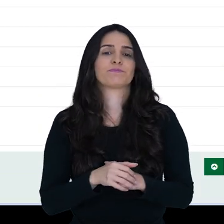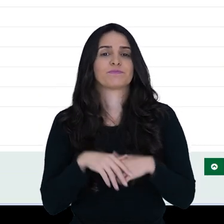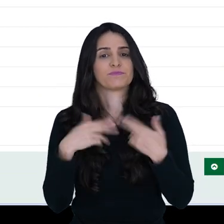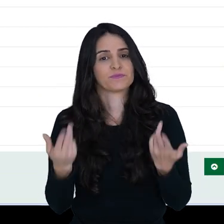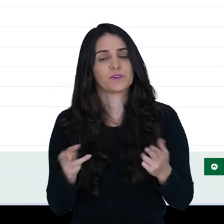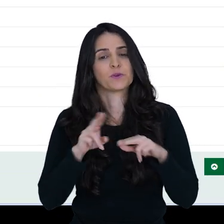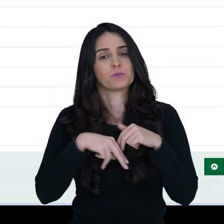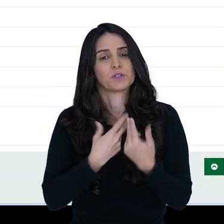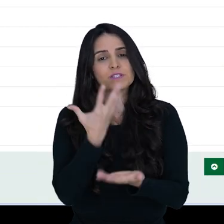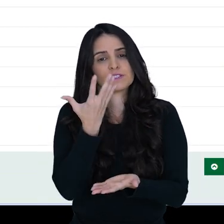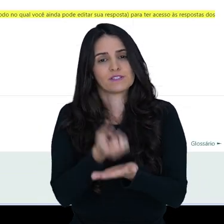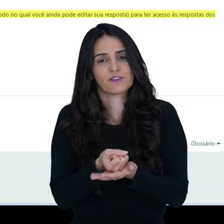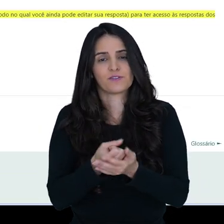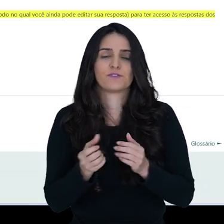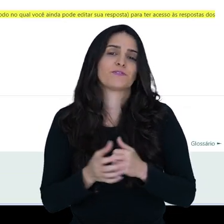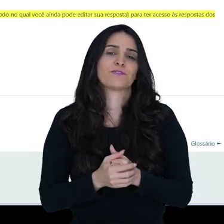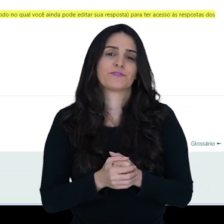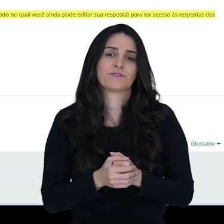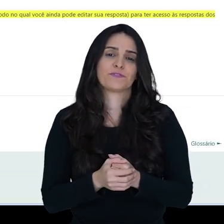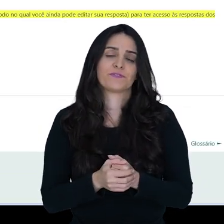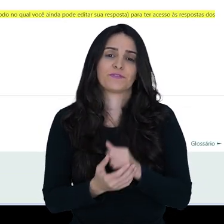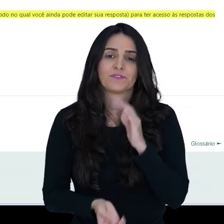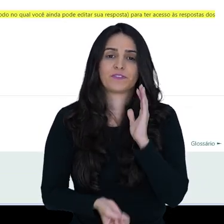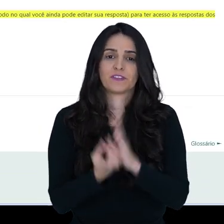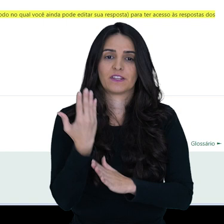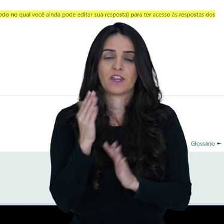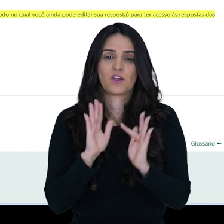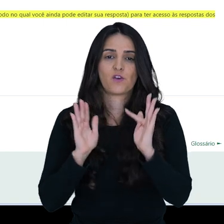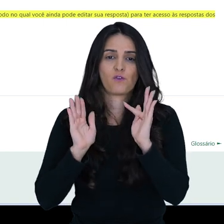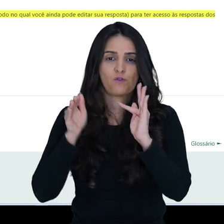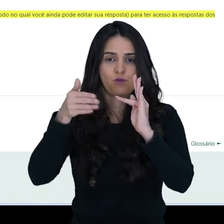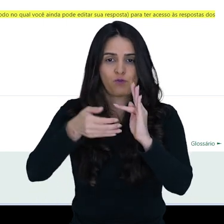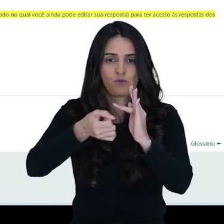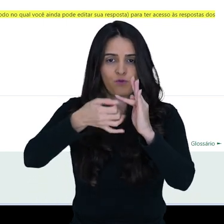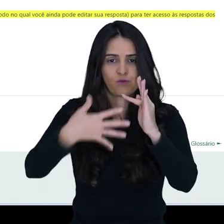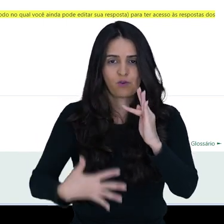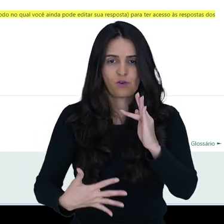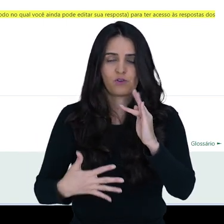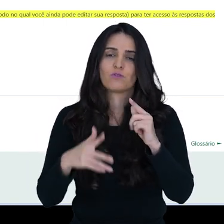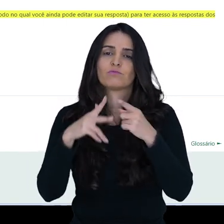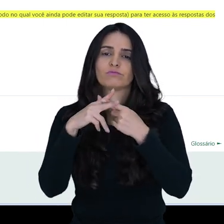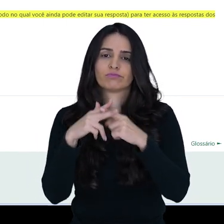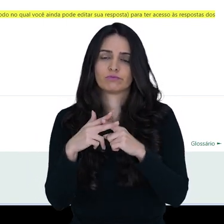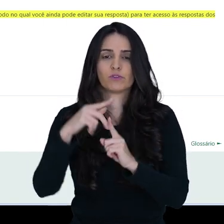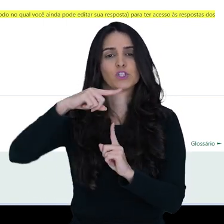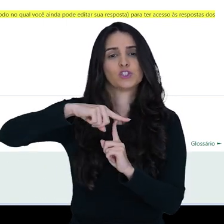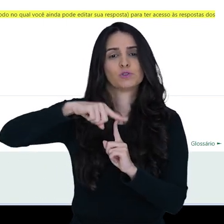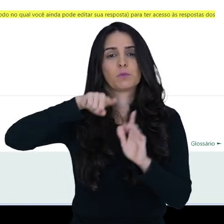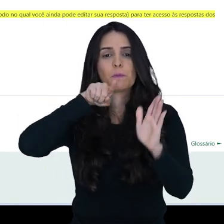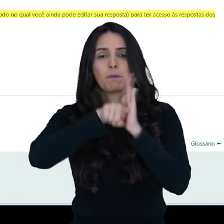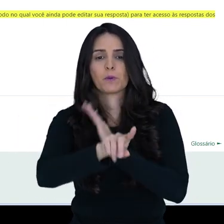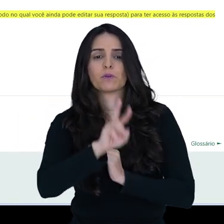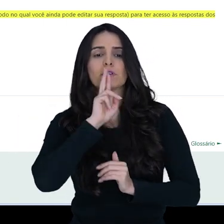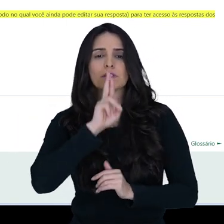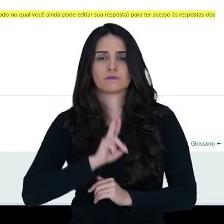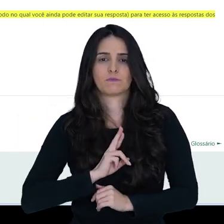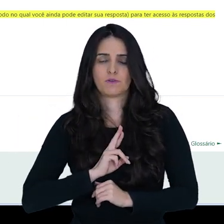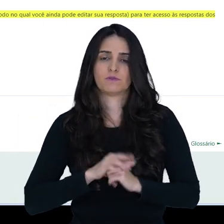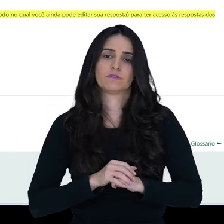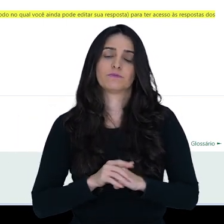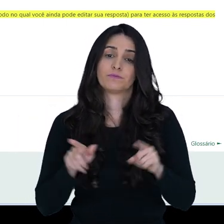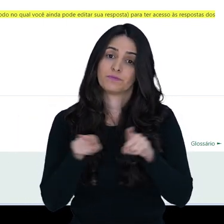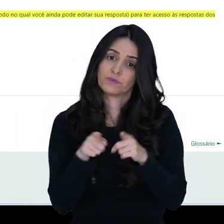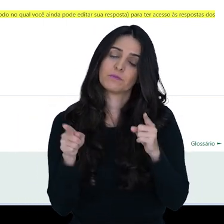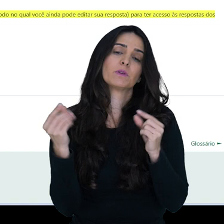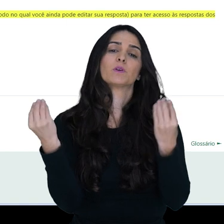vamos salvar. Então, eu criei o fórum, eu configurei para que ele seja do tipo pergunta e resposta